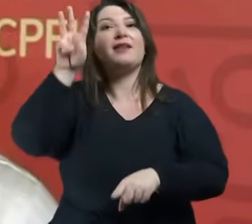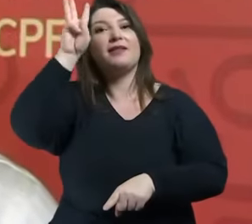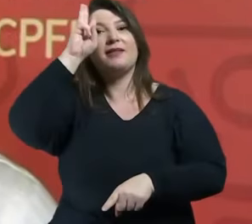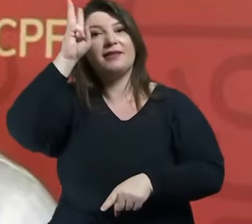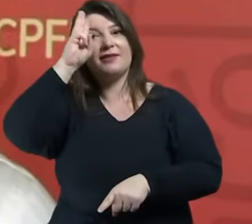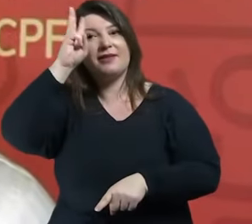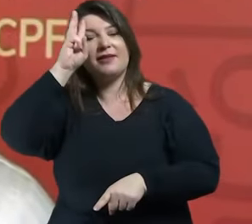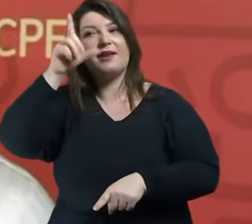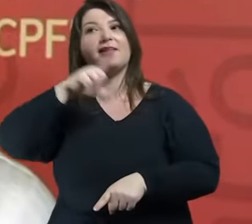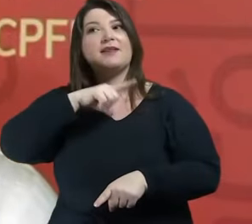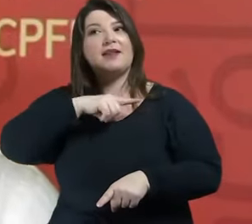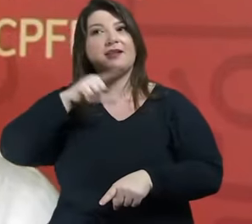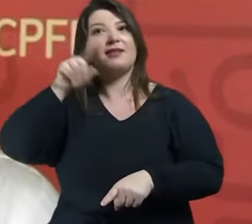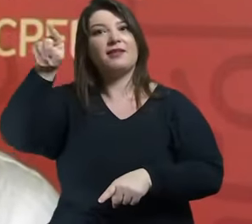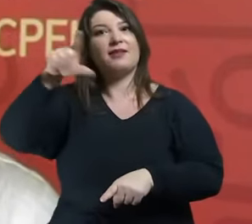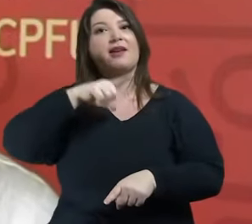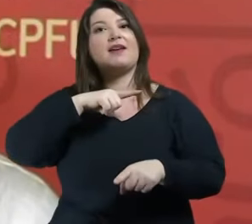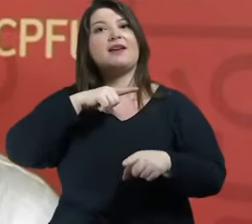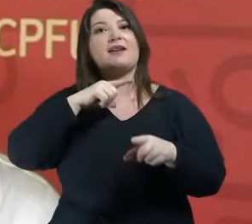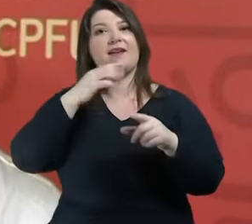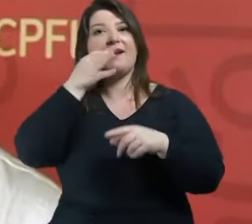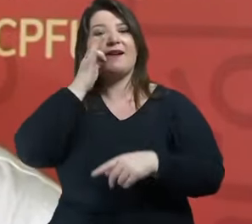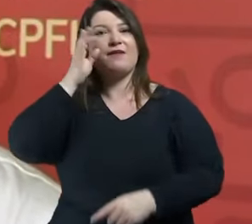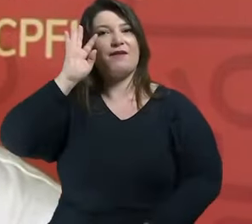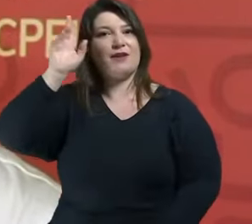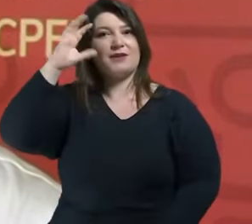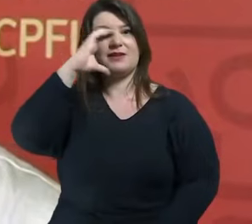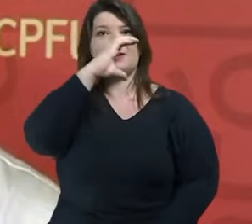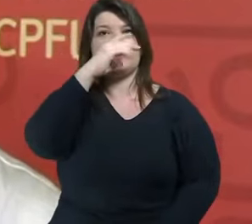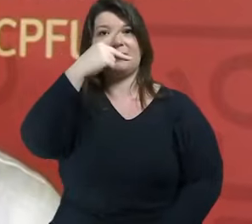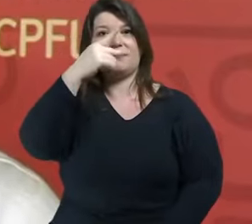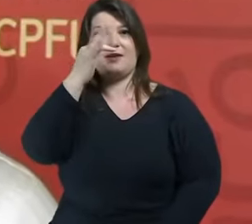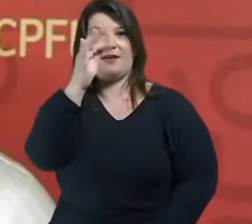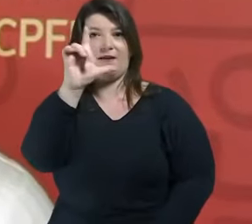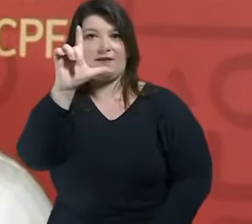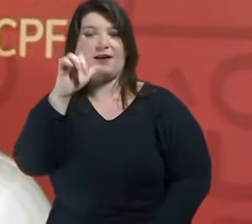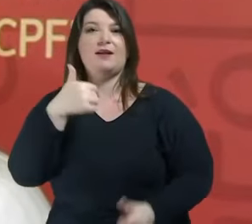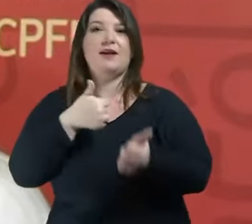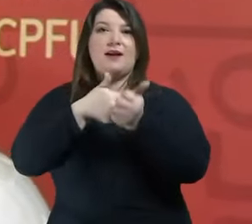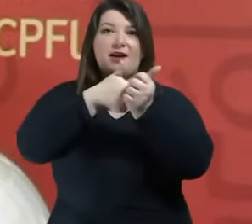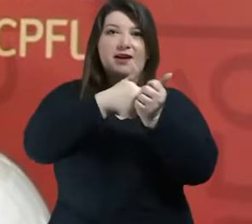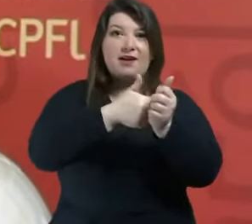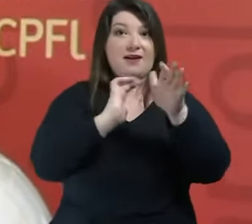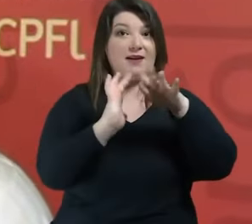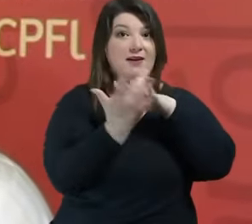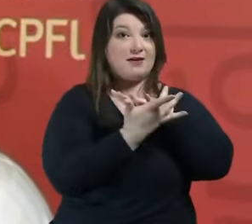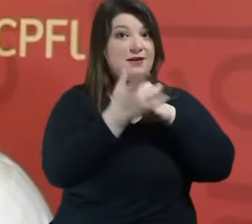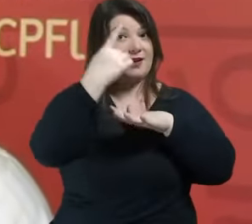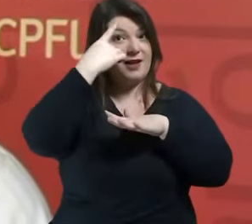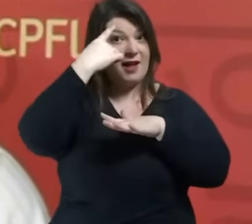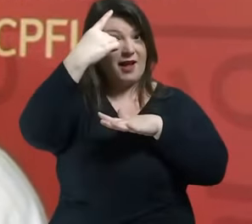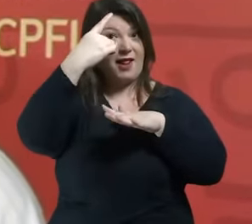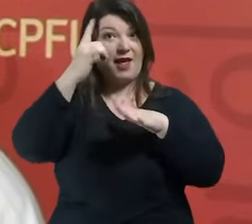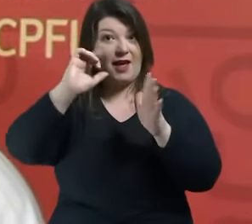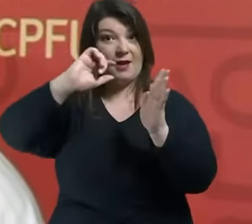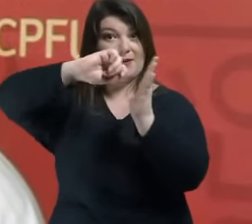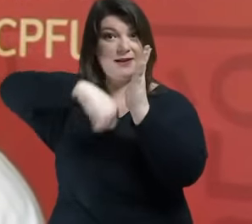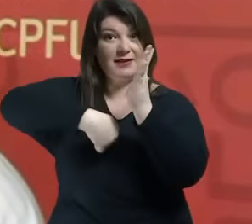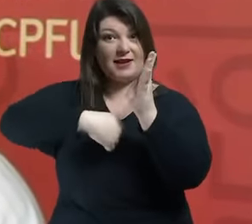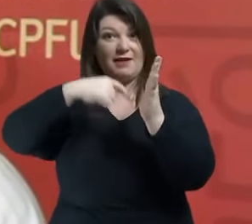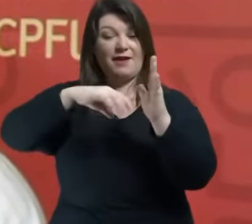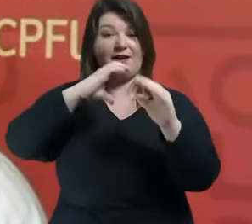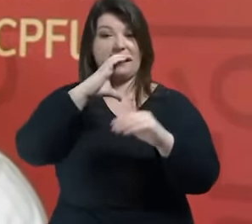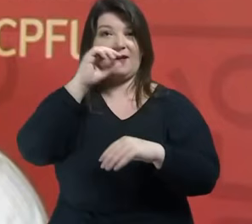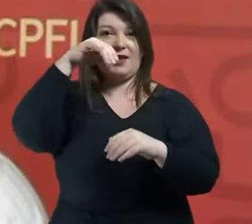Café Filosófico CPFL acompanhe nossos canais nas redes sociais e lembre-se de se inscrever em nosso canal no Youtube e ativar as